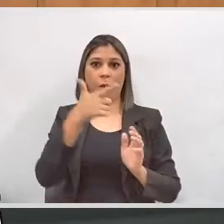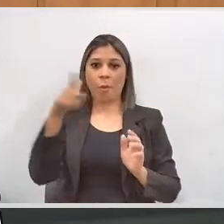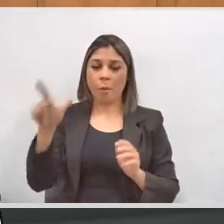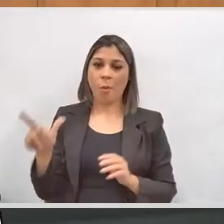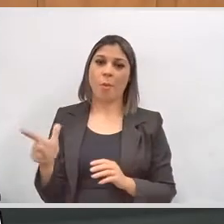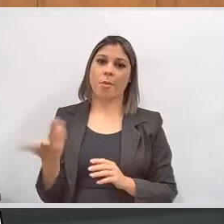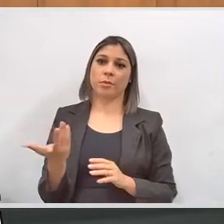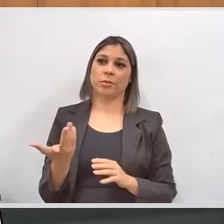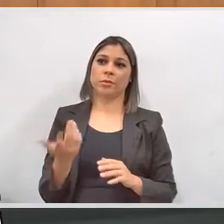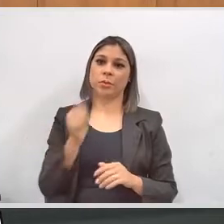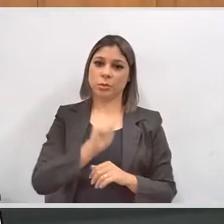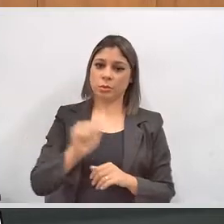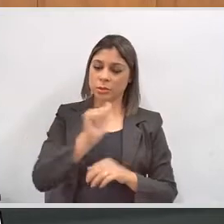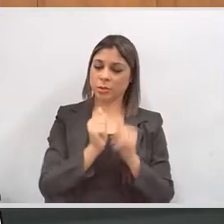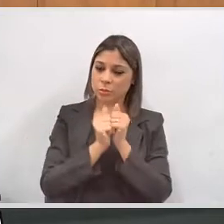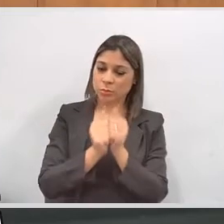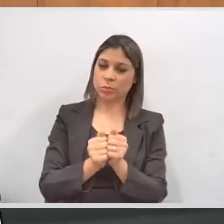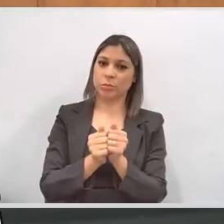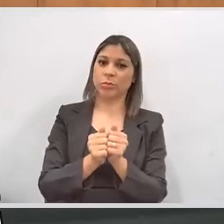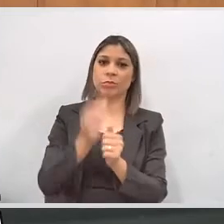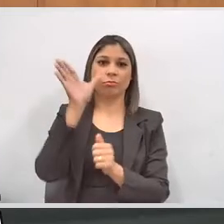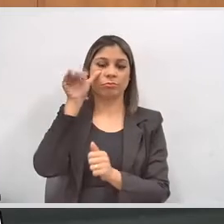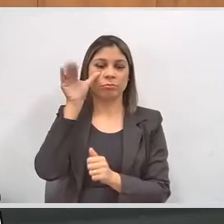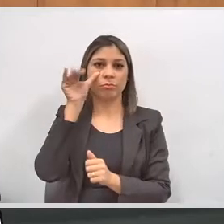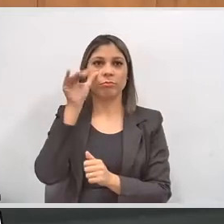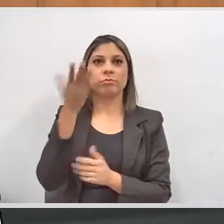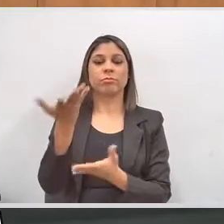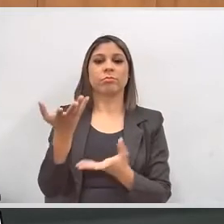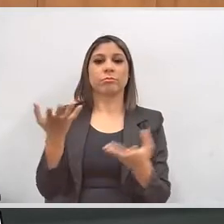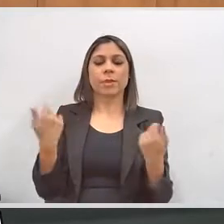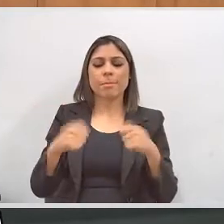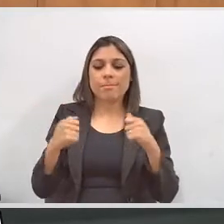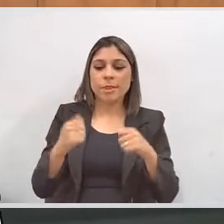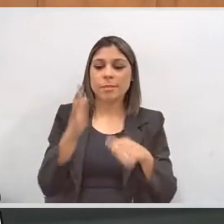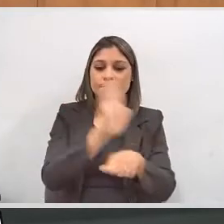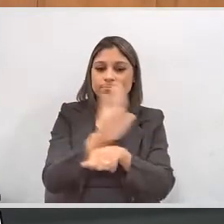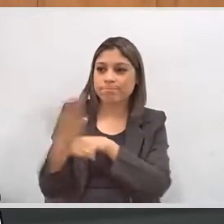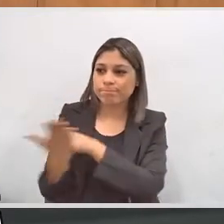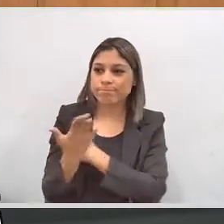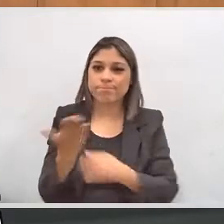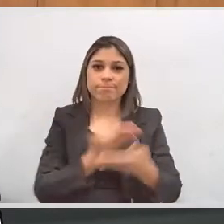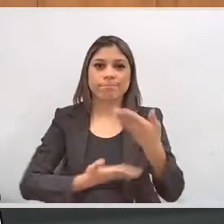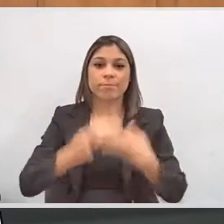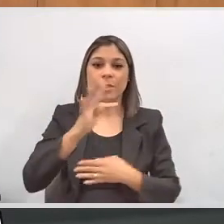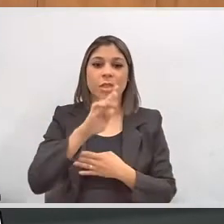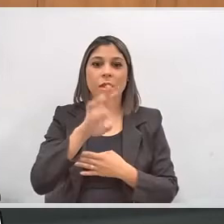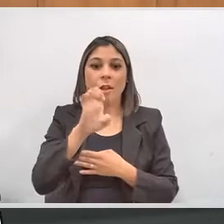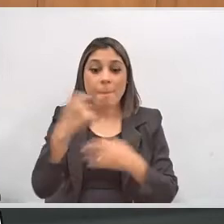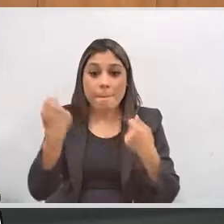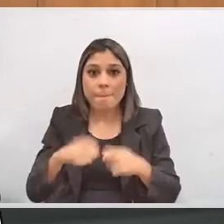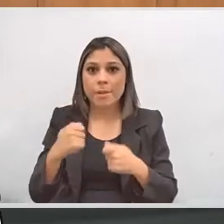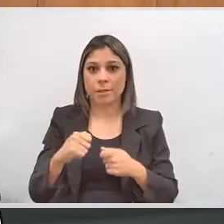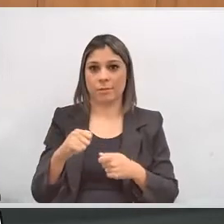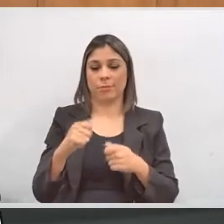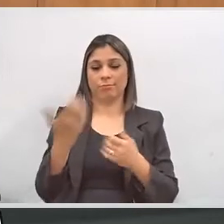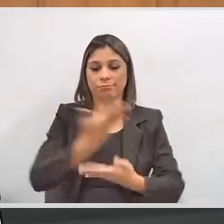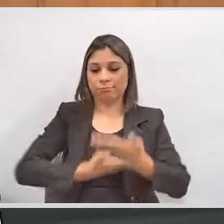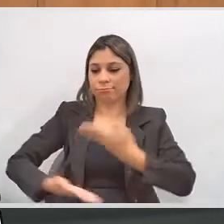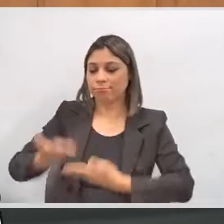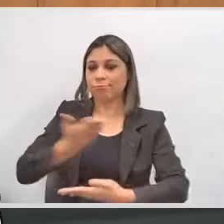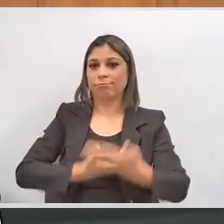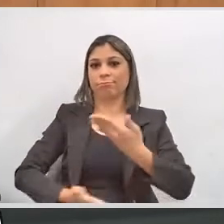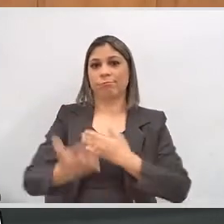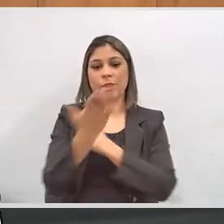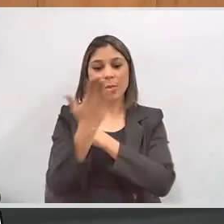PAI e outras associações aqui presentes. conclamamos por essa colaboração. O TRE precisa